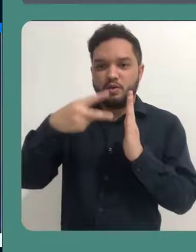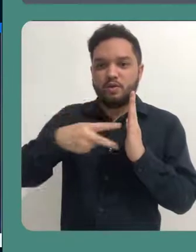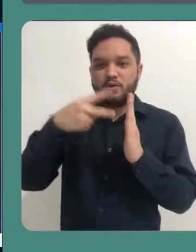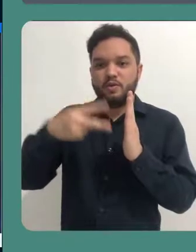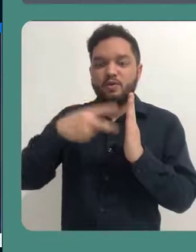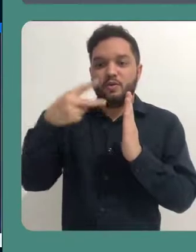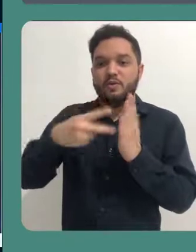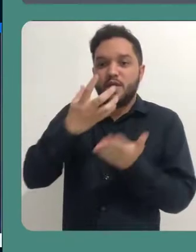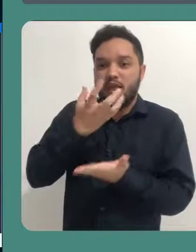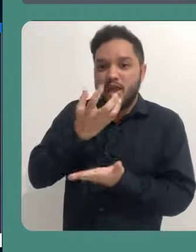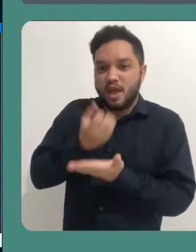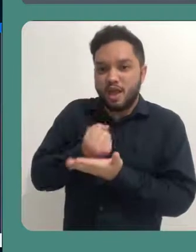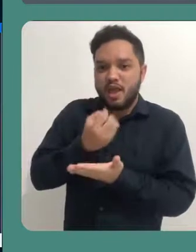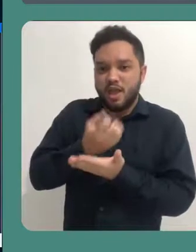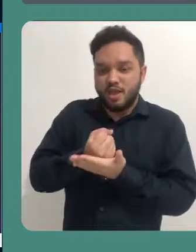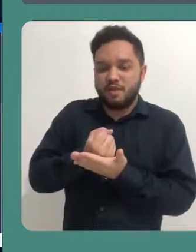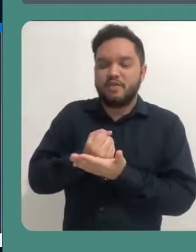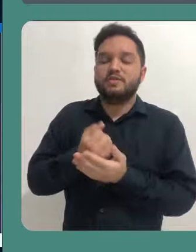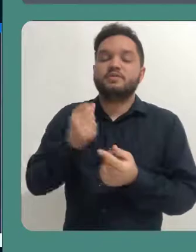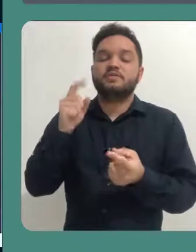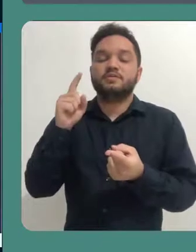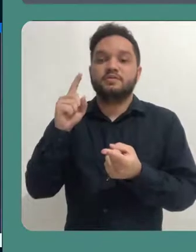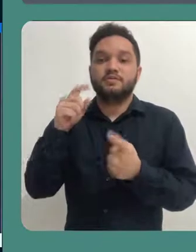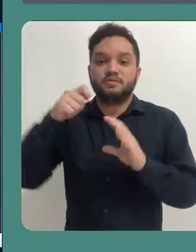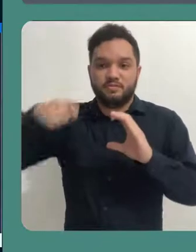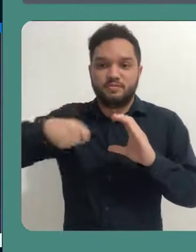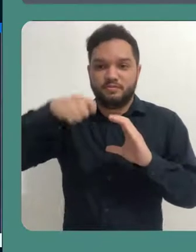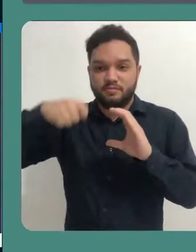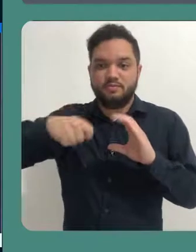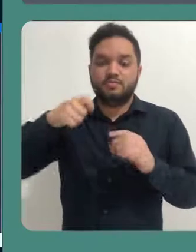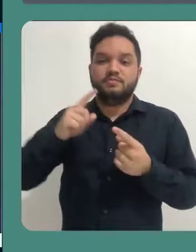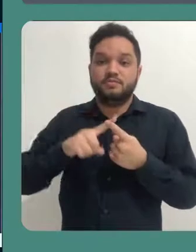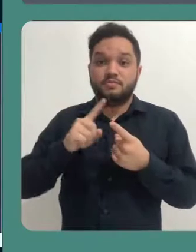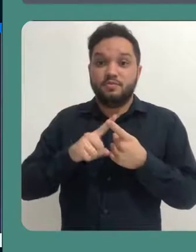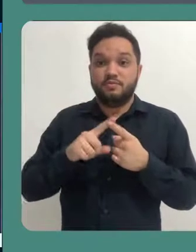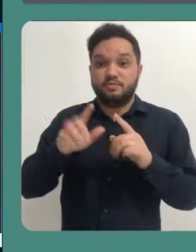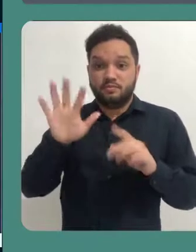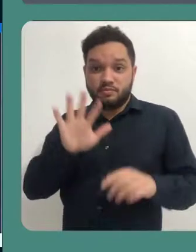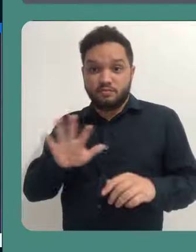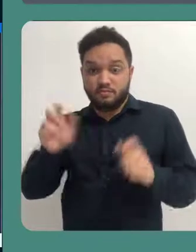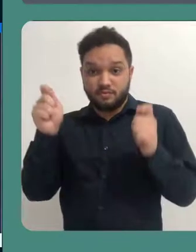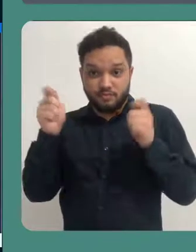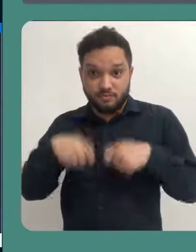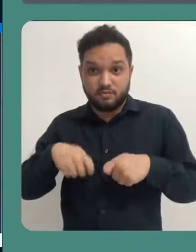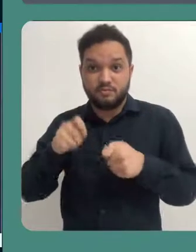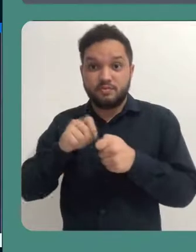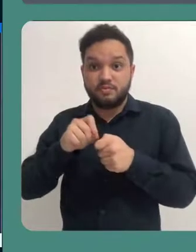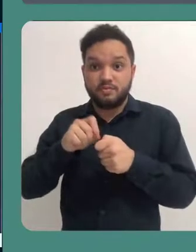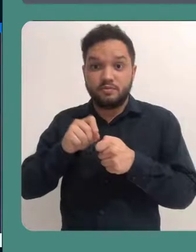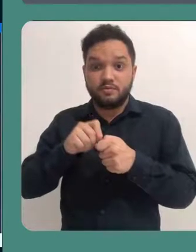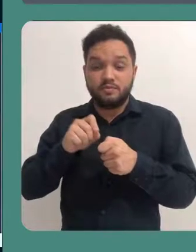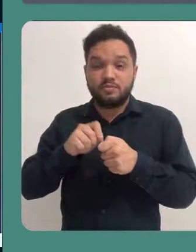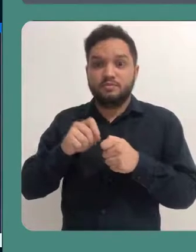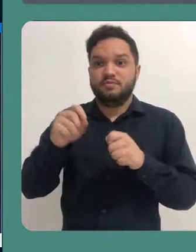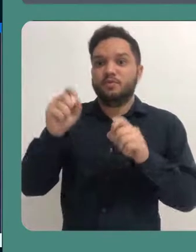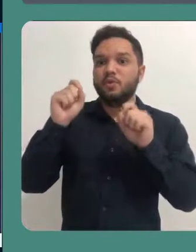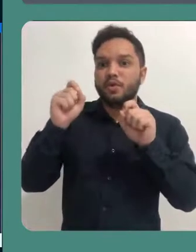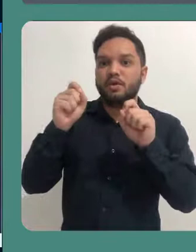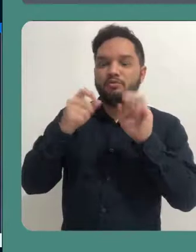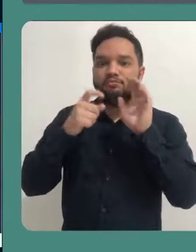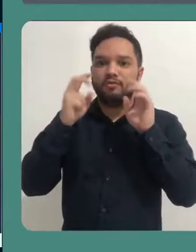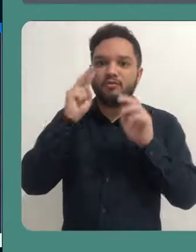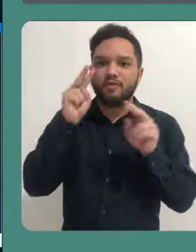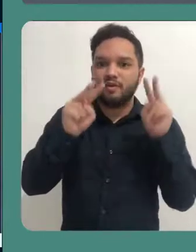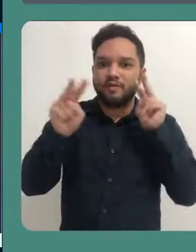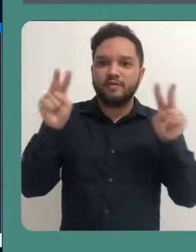ícone para iniciar as gravações, você vai encontrar o espaço onde vão aparecer